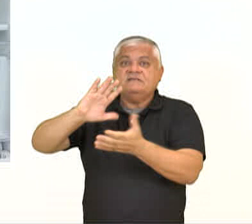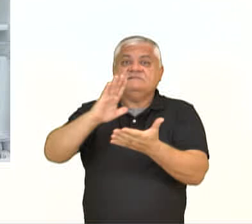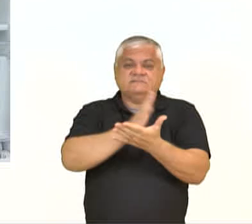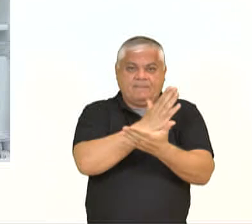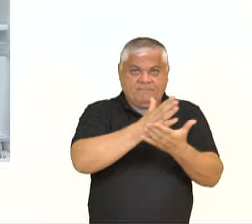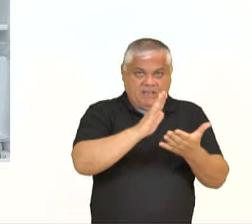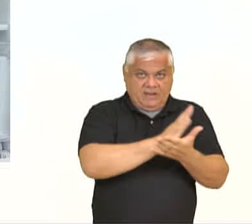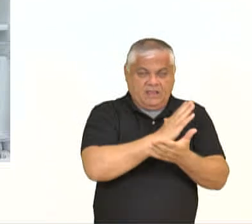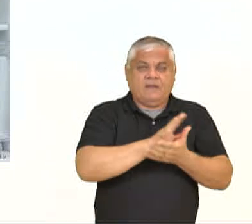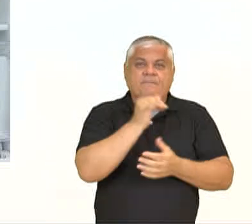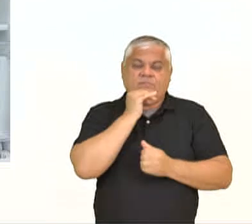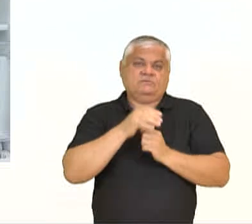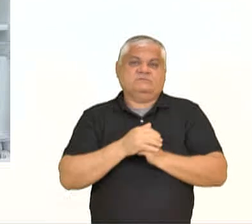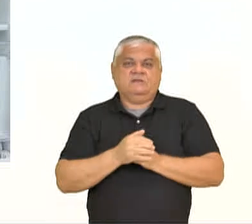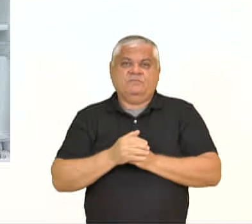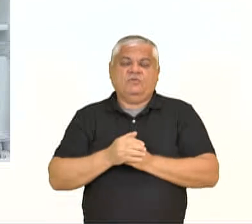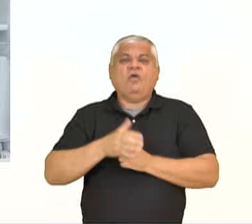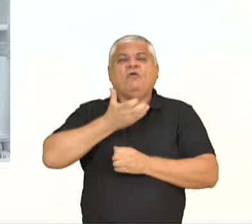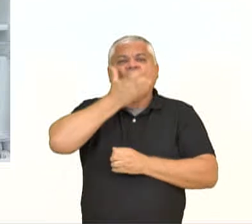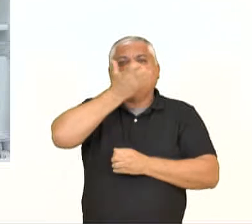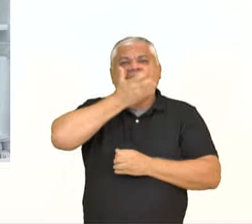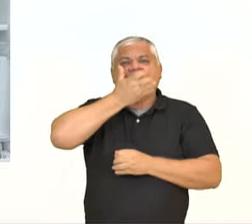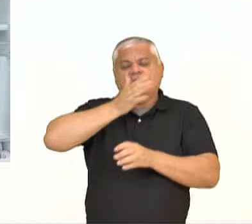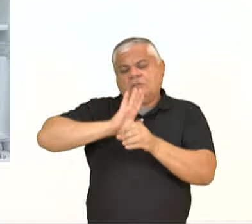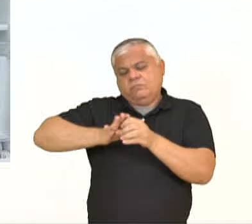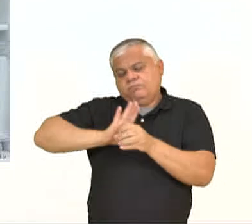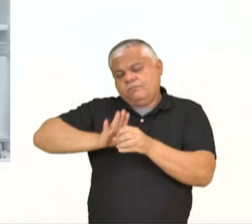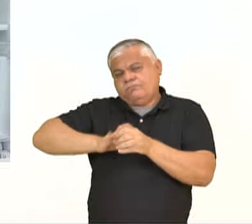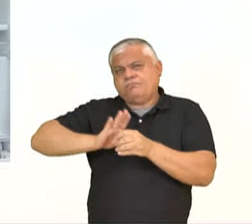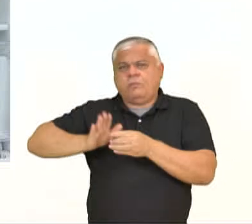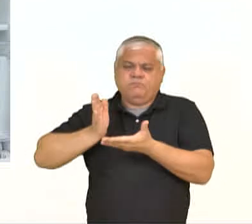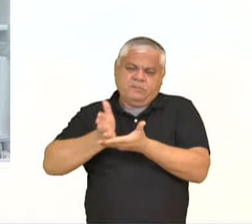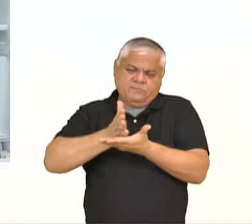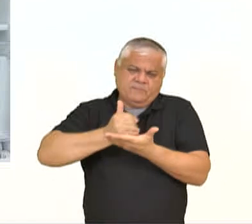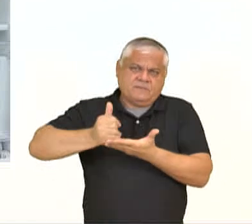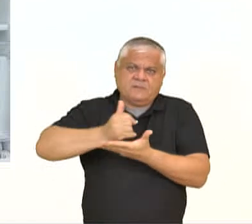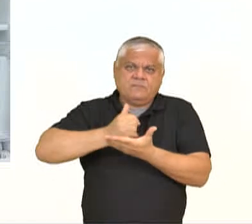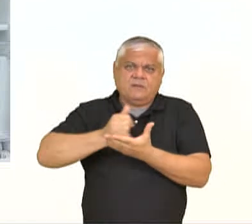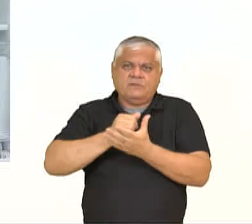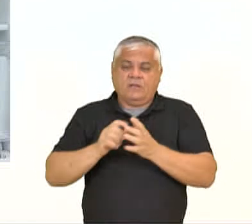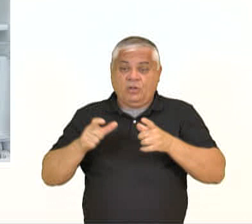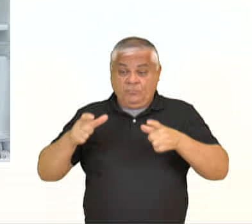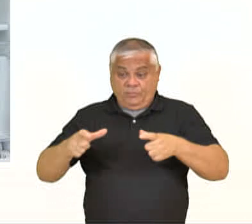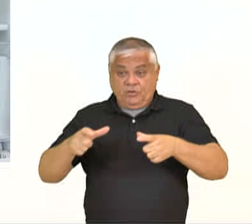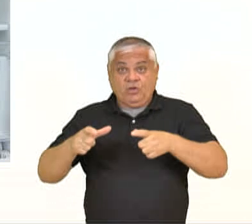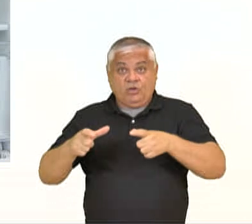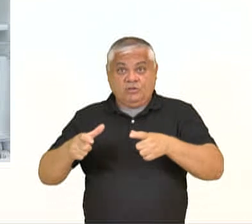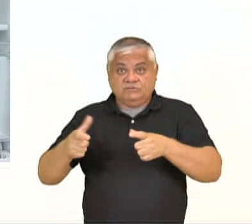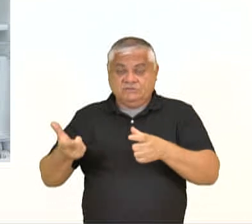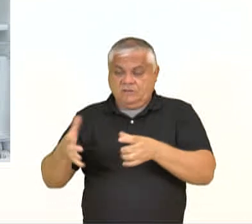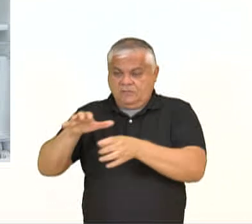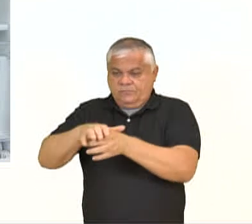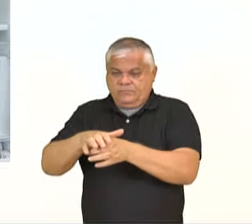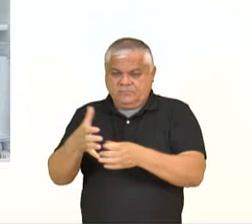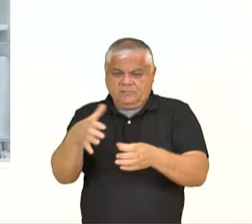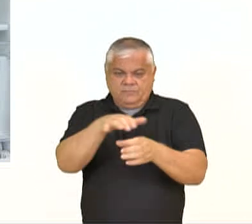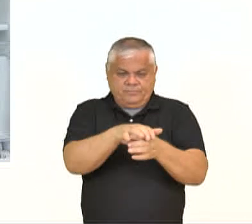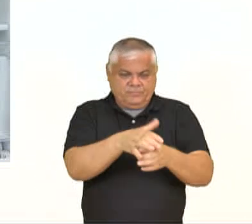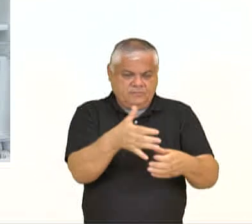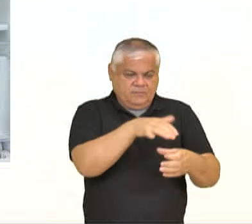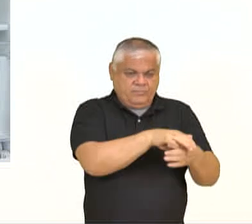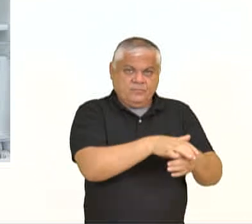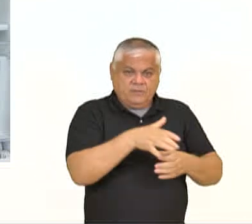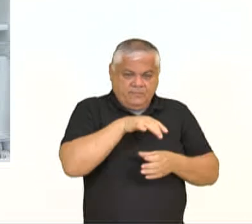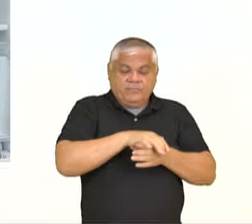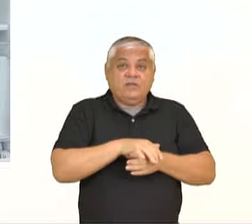você gosta de guardar as frutas já cortadinhas na geladeira, o interessante é você guardar em potes separados, escuros, para